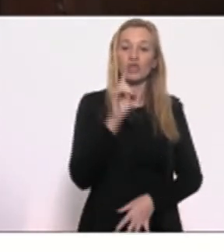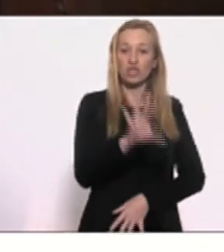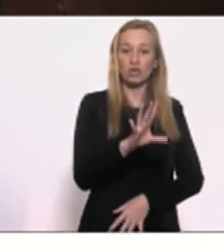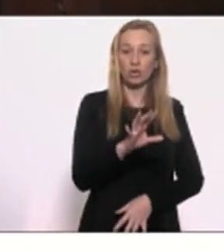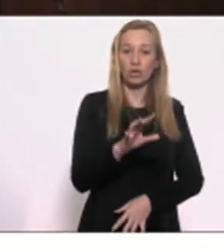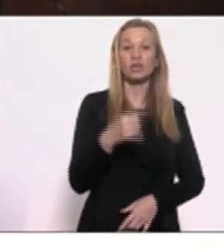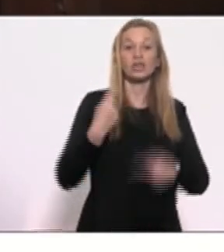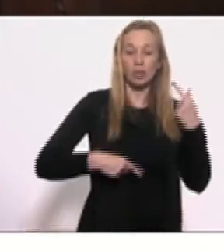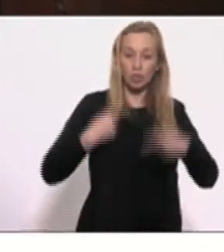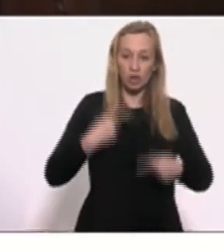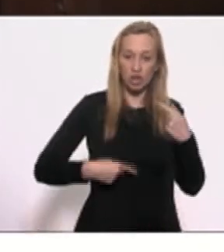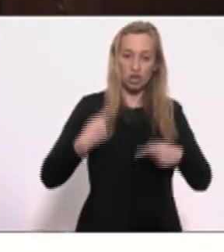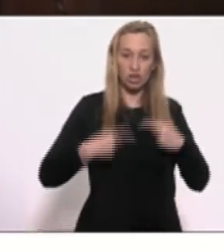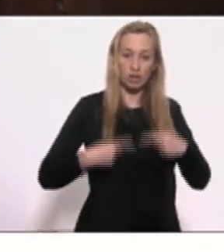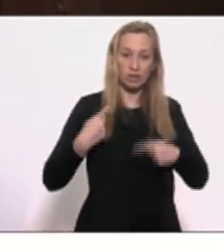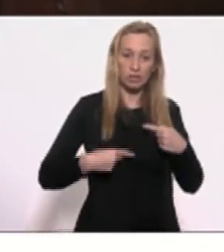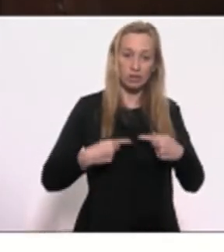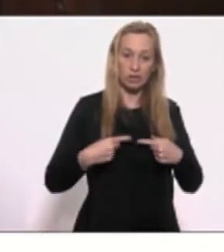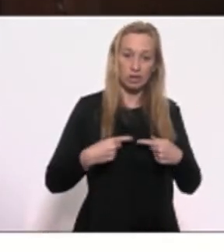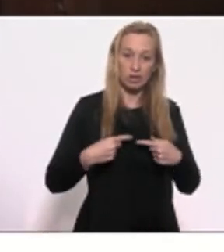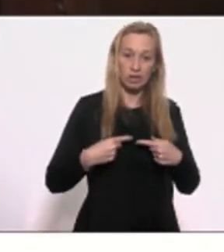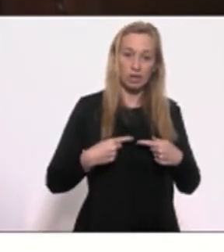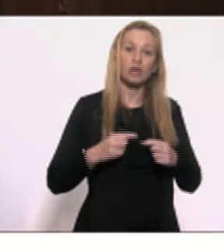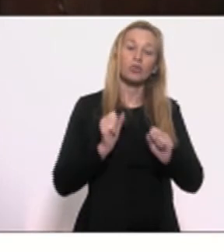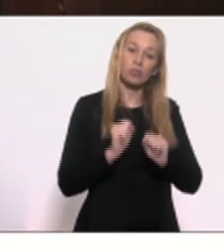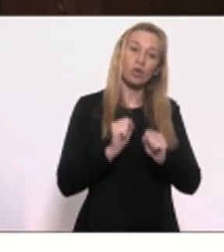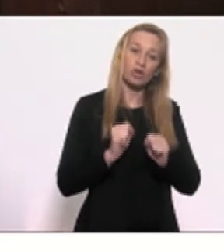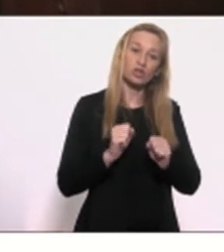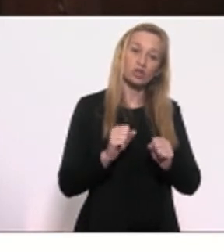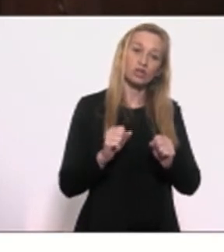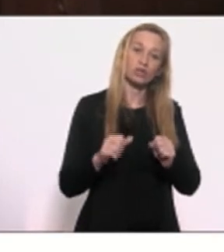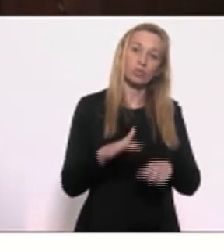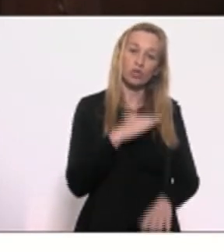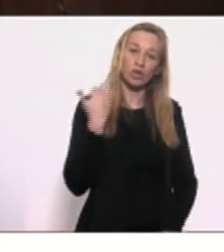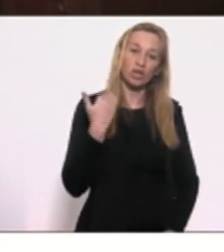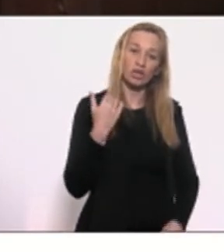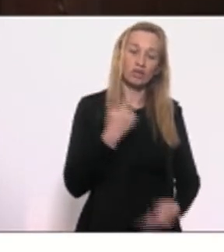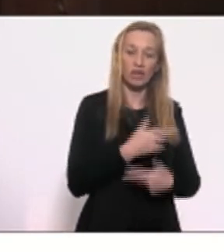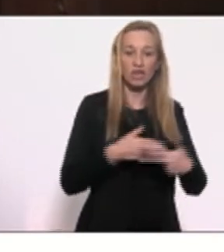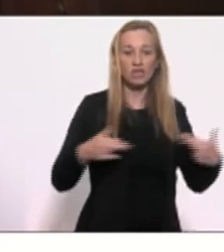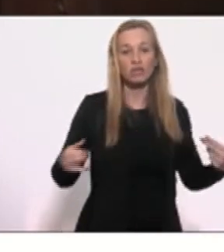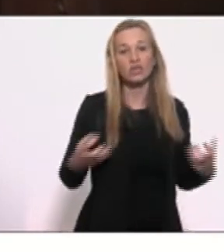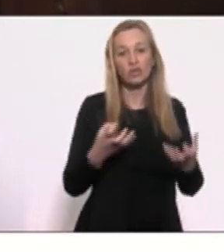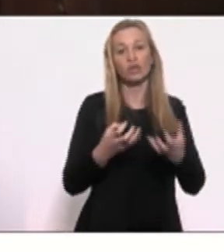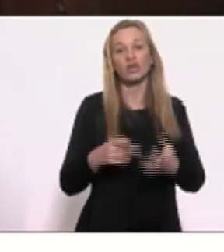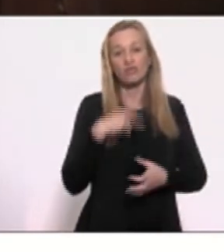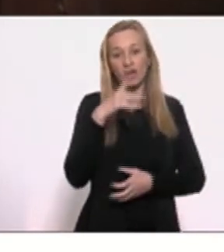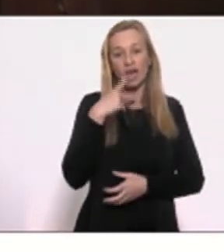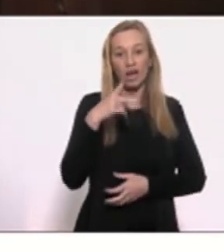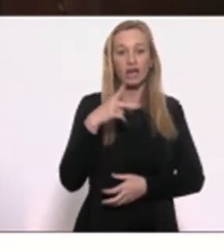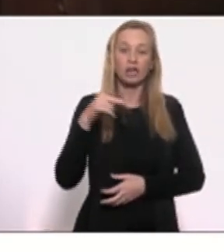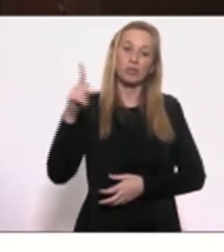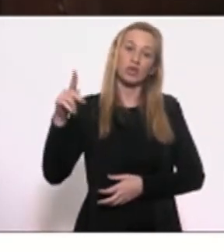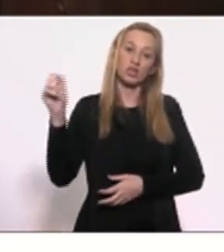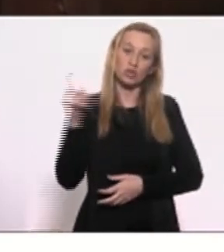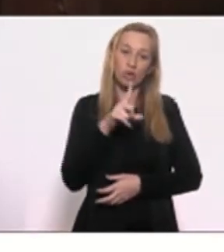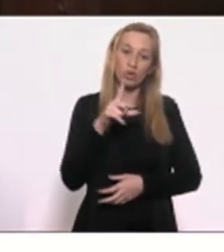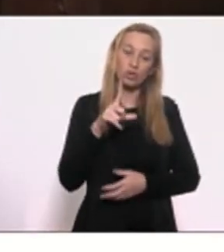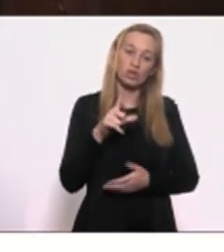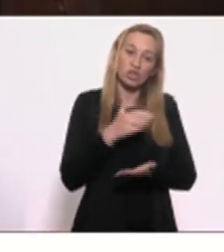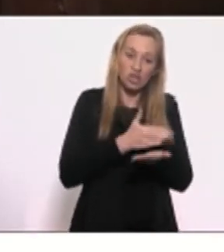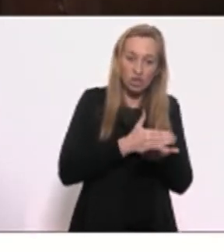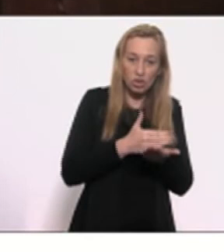mas na política pode-se morrer várias vezes. então eu quero dizer que o pessoal desde que começou essa